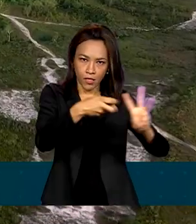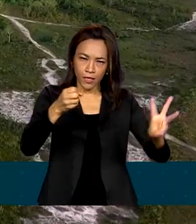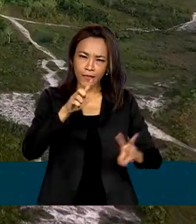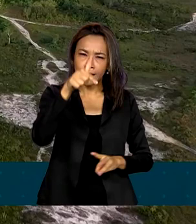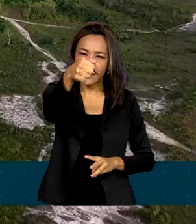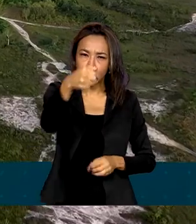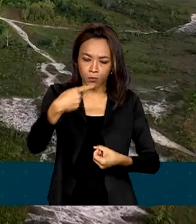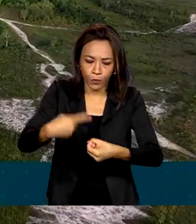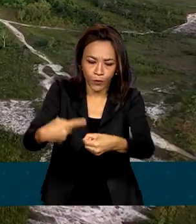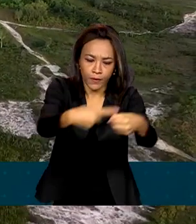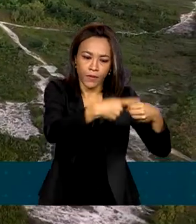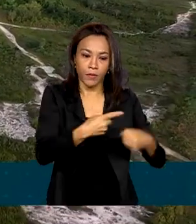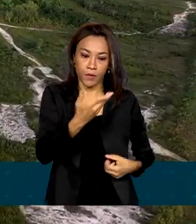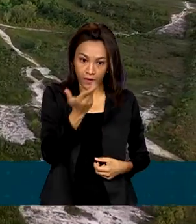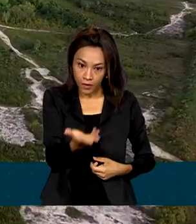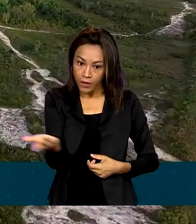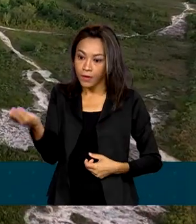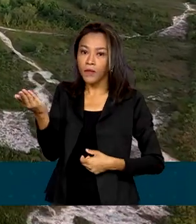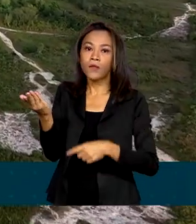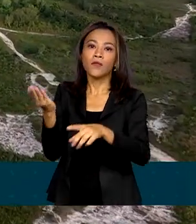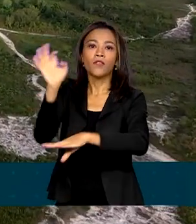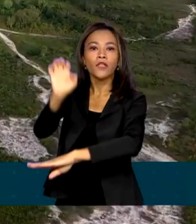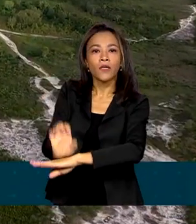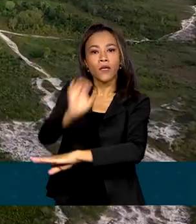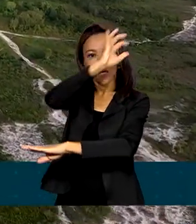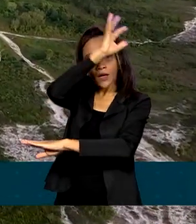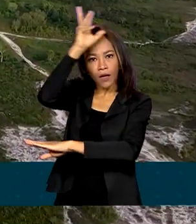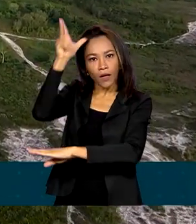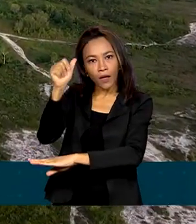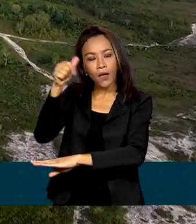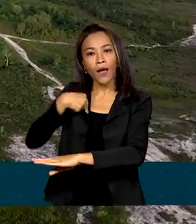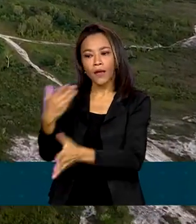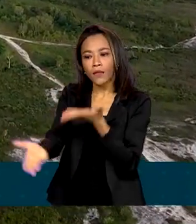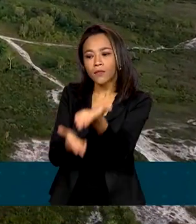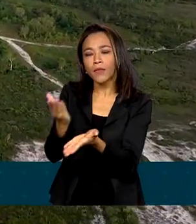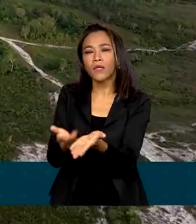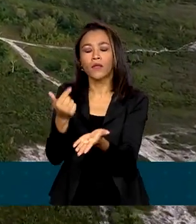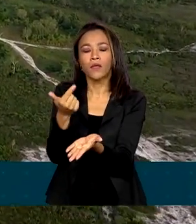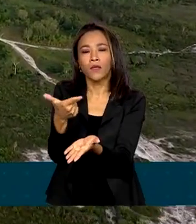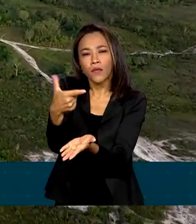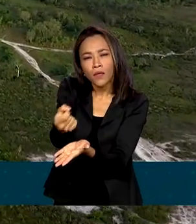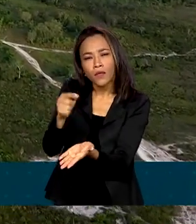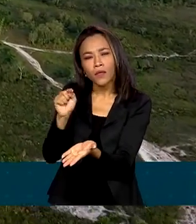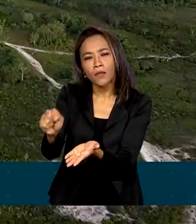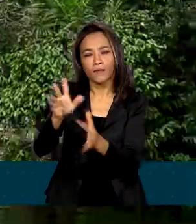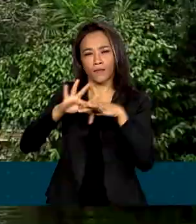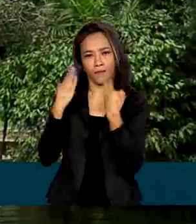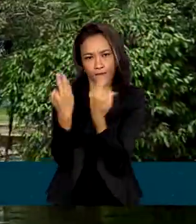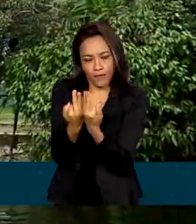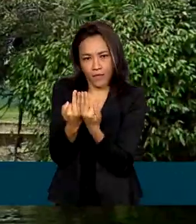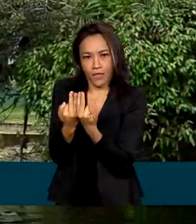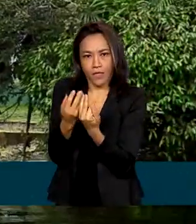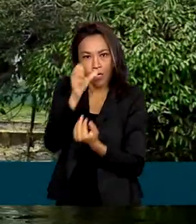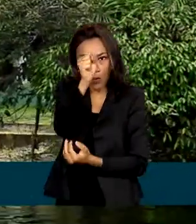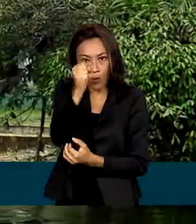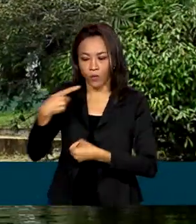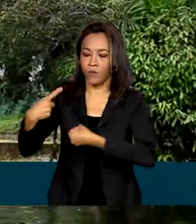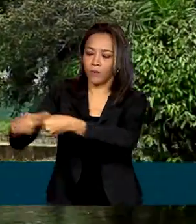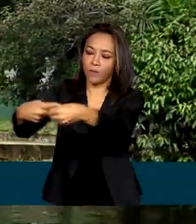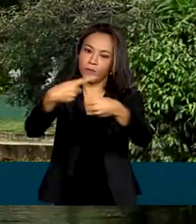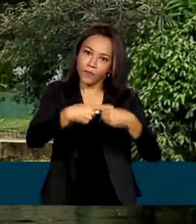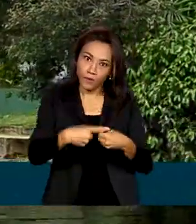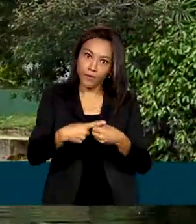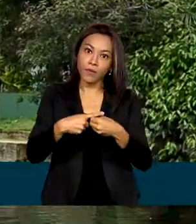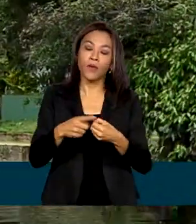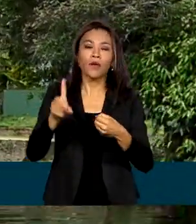No Amazonas, serão atendidas 20 mil famílias indígenas em oito municípios. O trabalho será feito